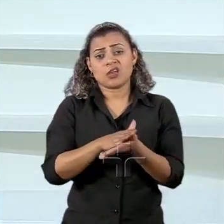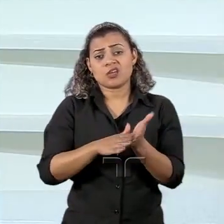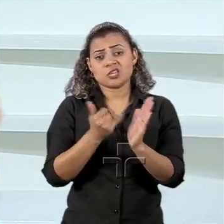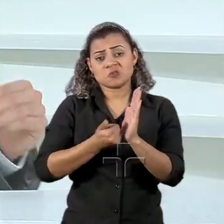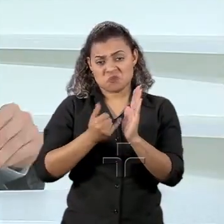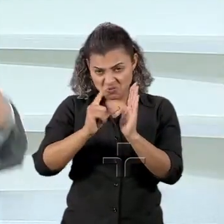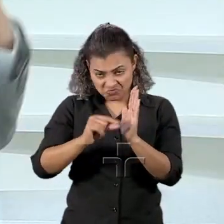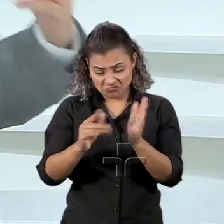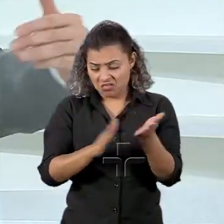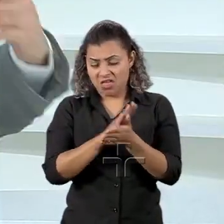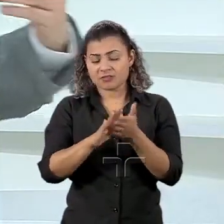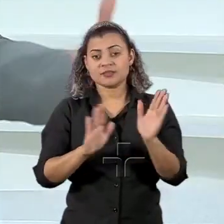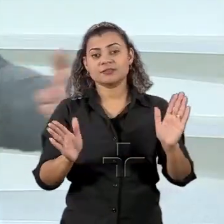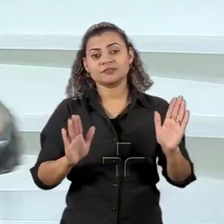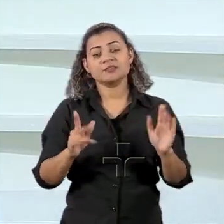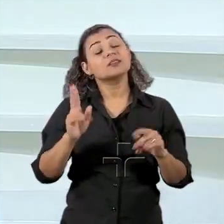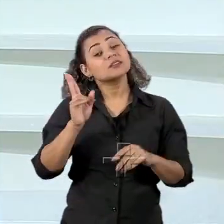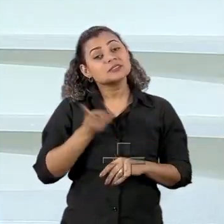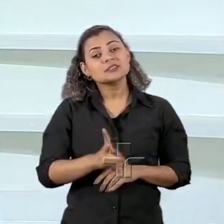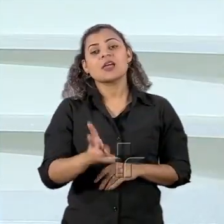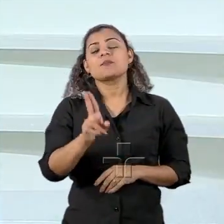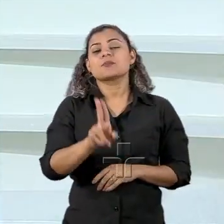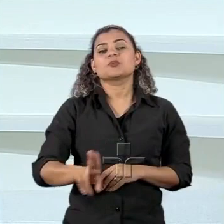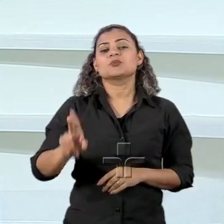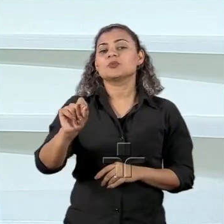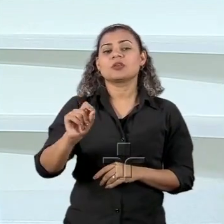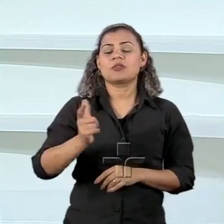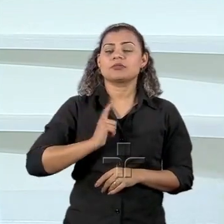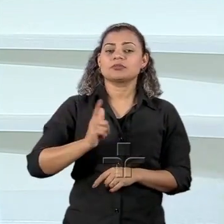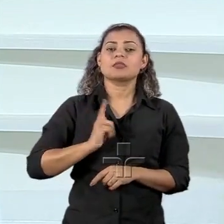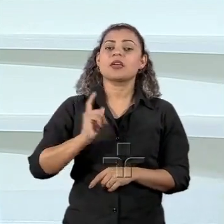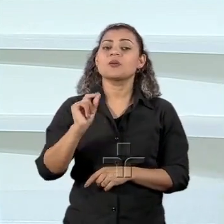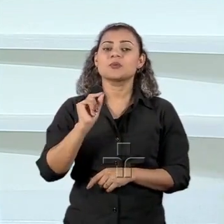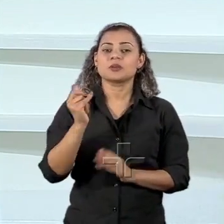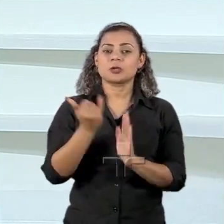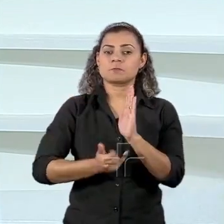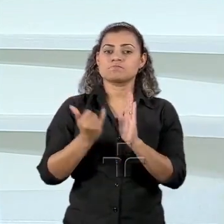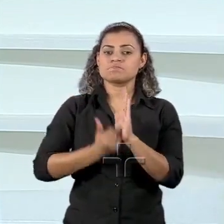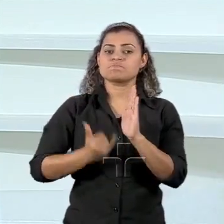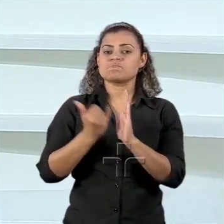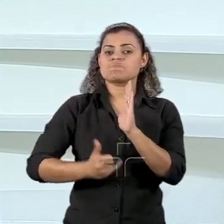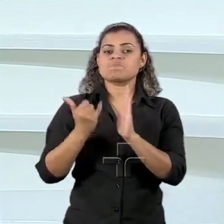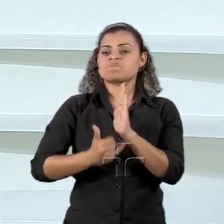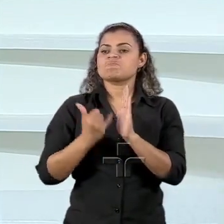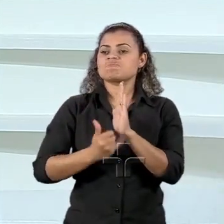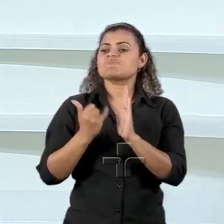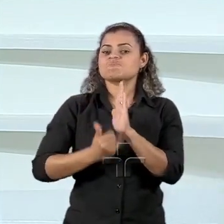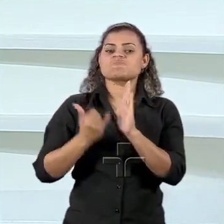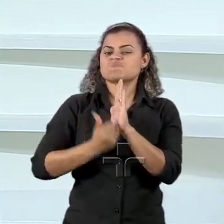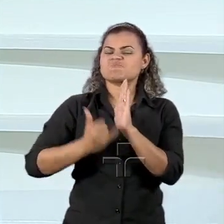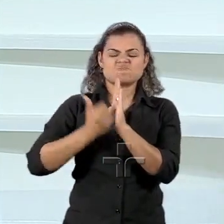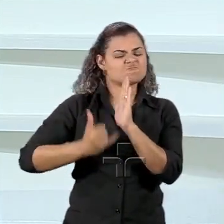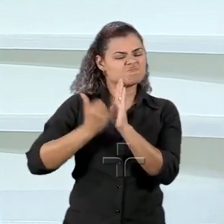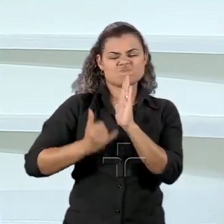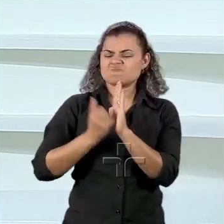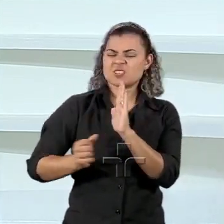contrário, está se usando cada vez mais a proteção tarifária como um instrumento de